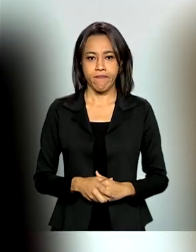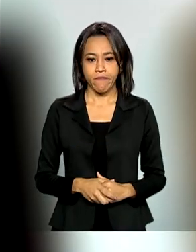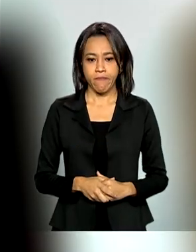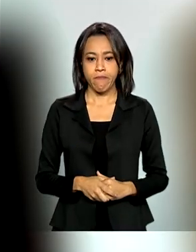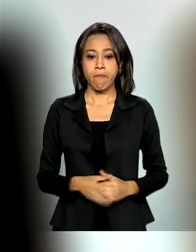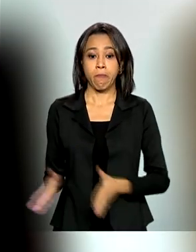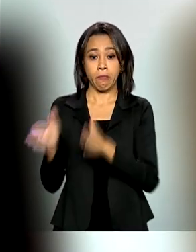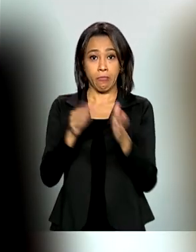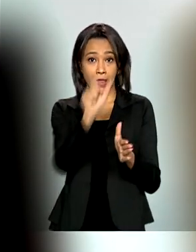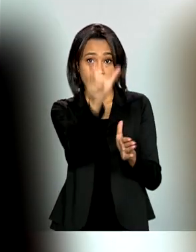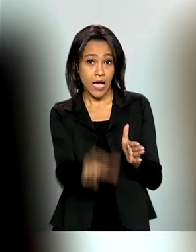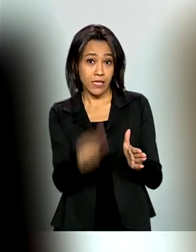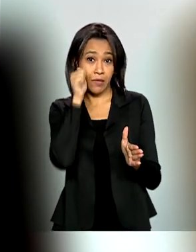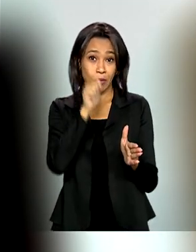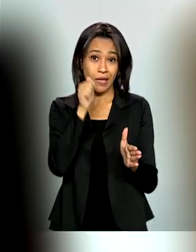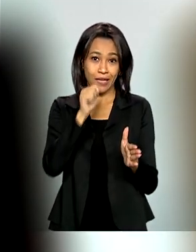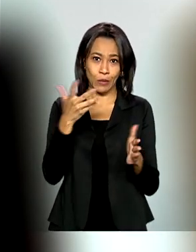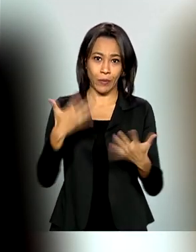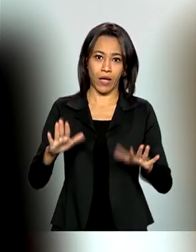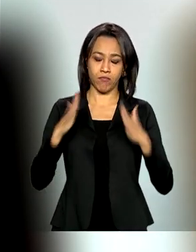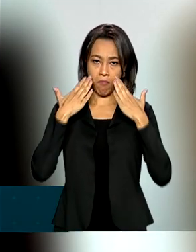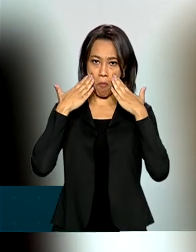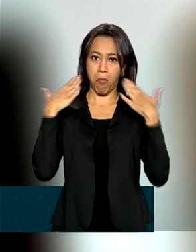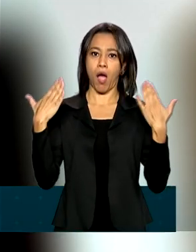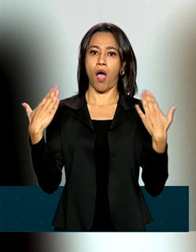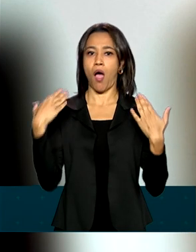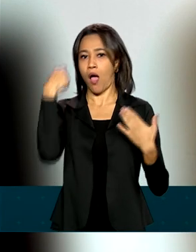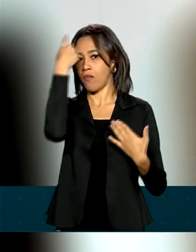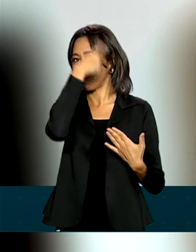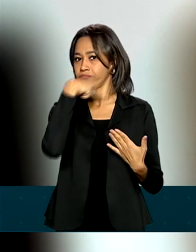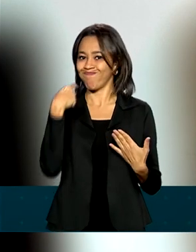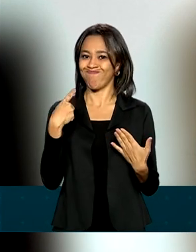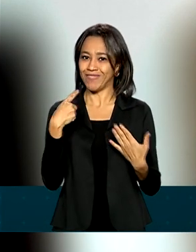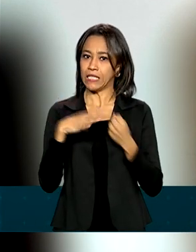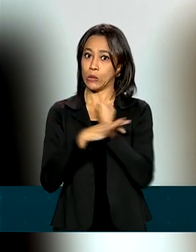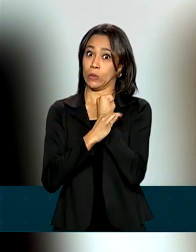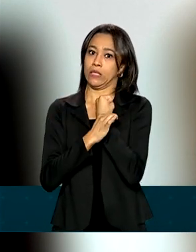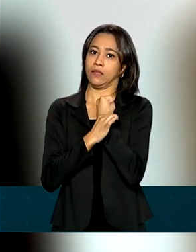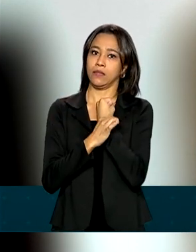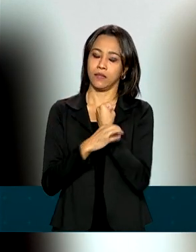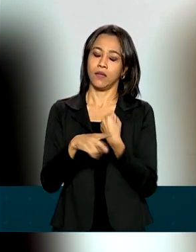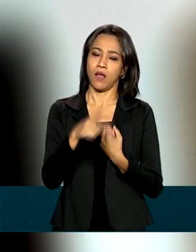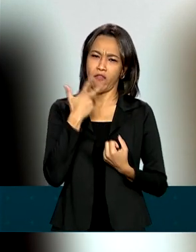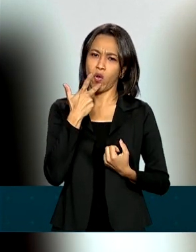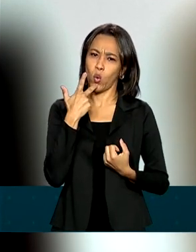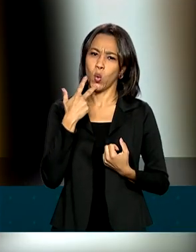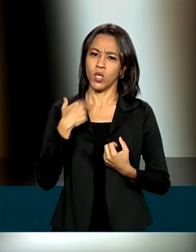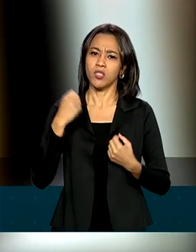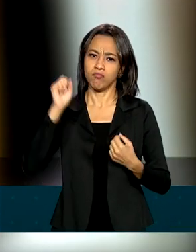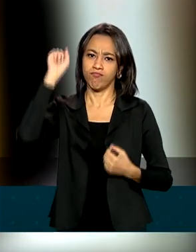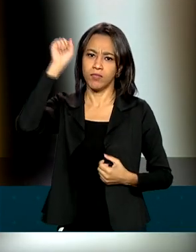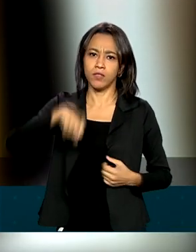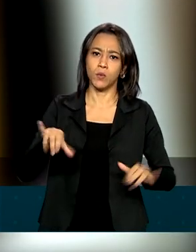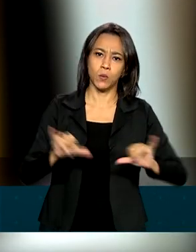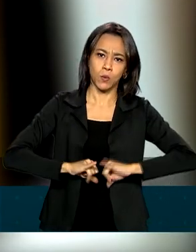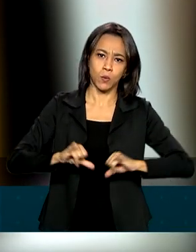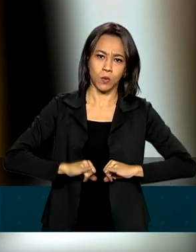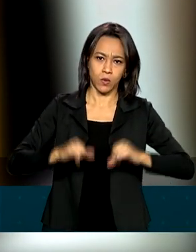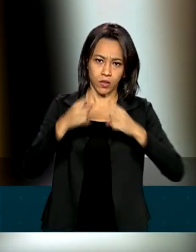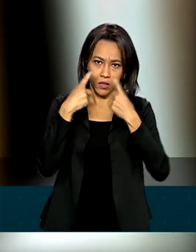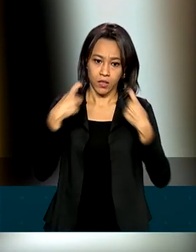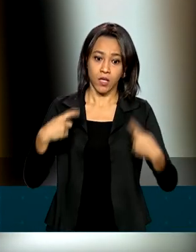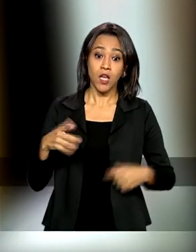Esta mulher que não quer se identificar por motivos de segurança, conta que foi agredida. Eu tive uma arma